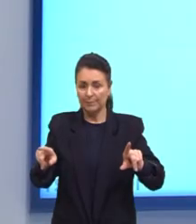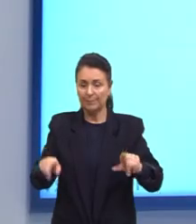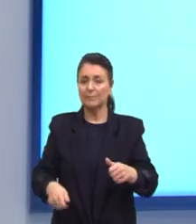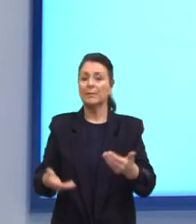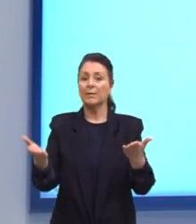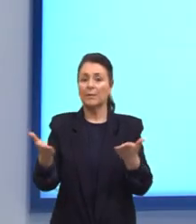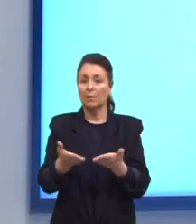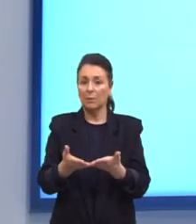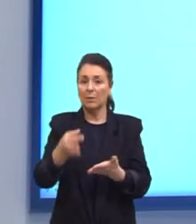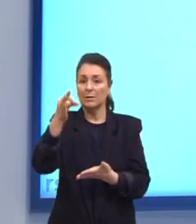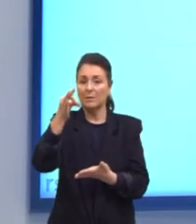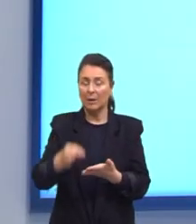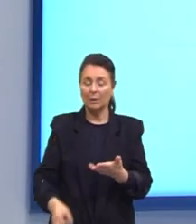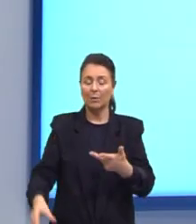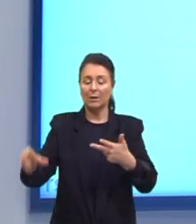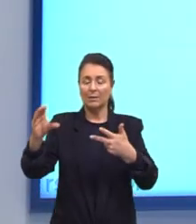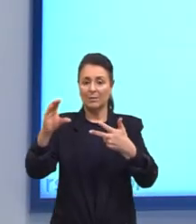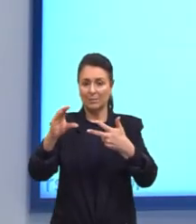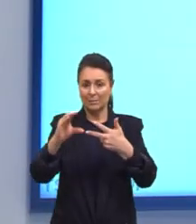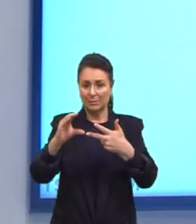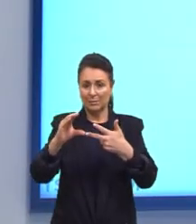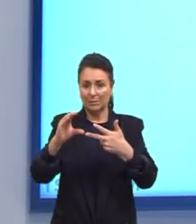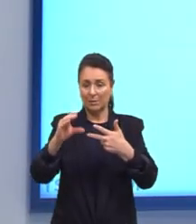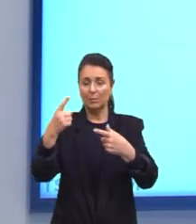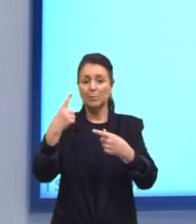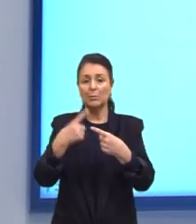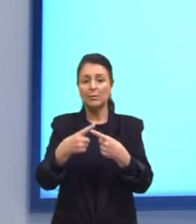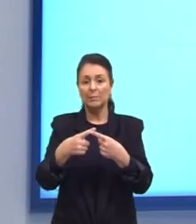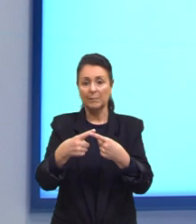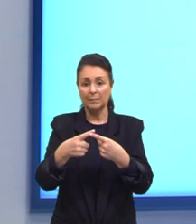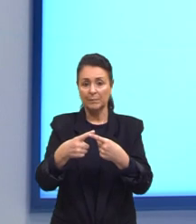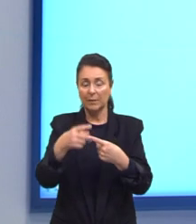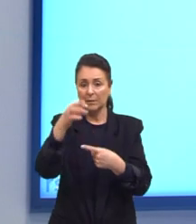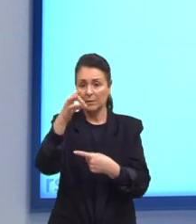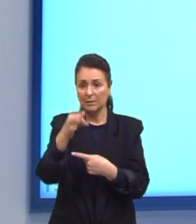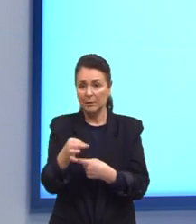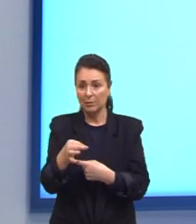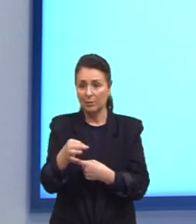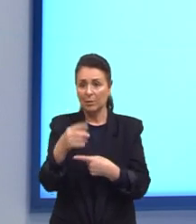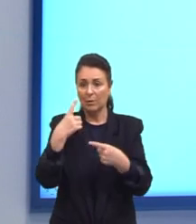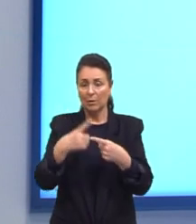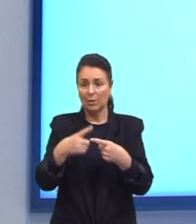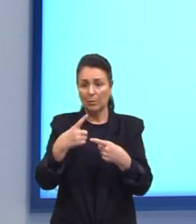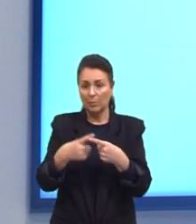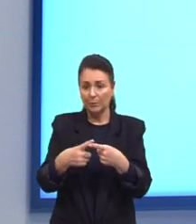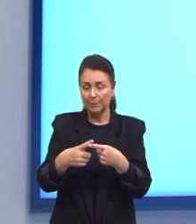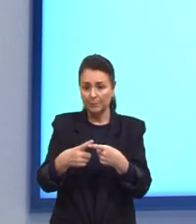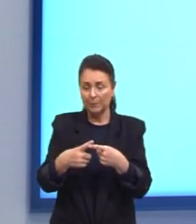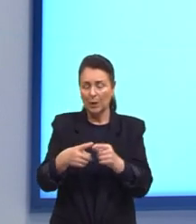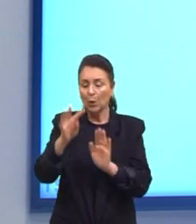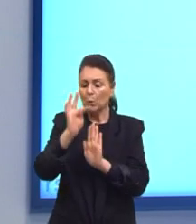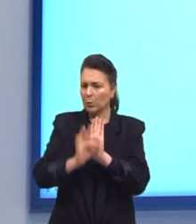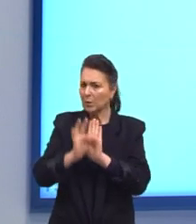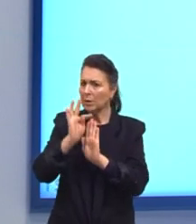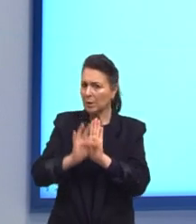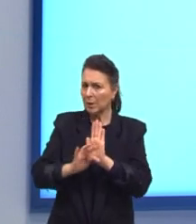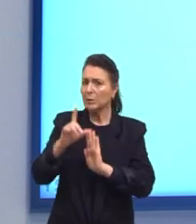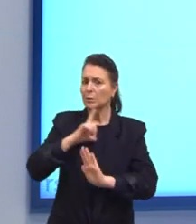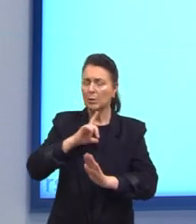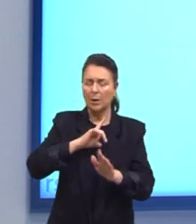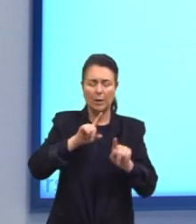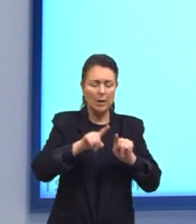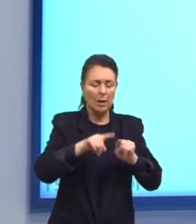a letra C Por que a letra C É a nossa resposta correta? Aqui Apesar do texto Estar falando Sobre as